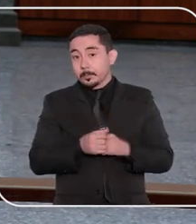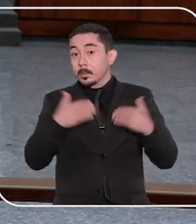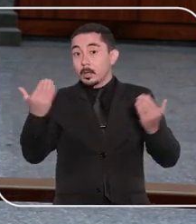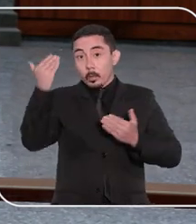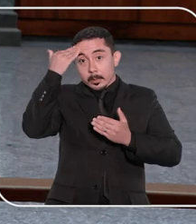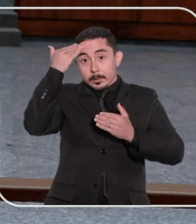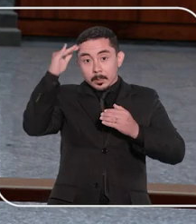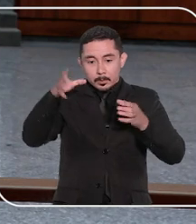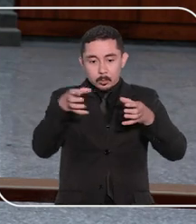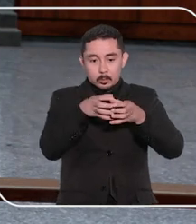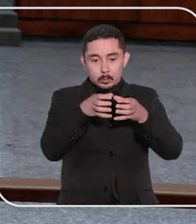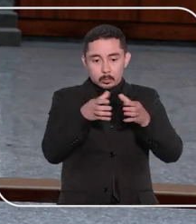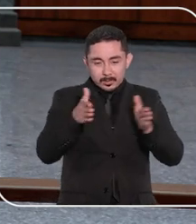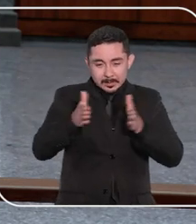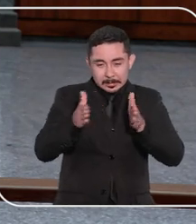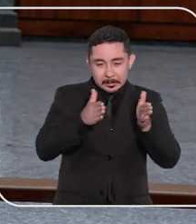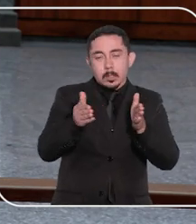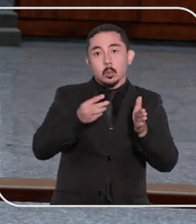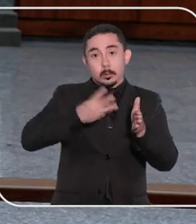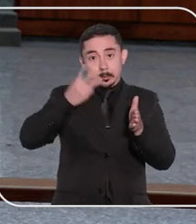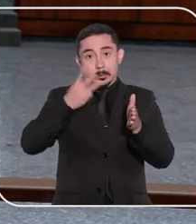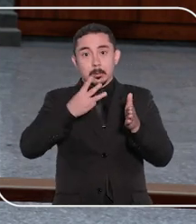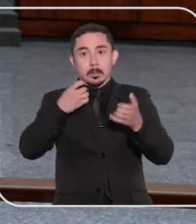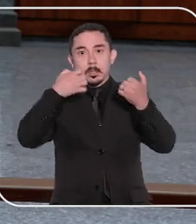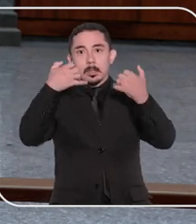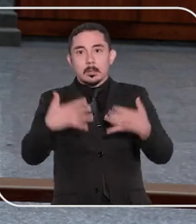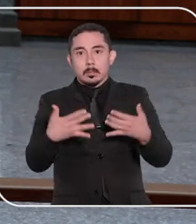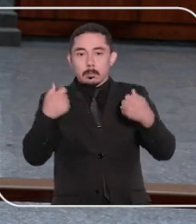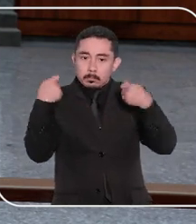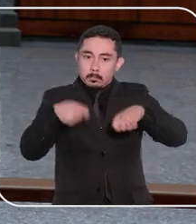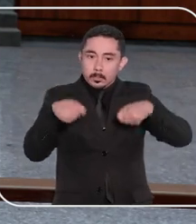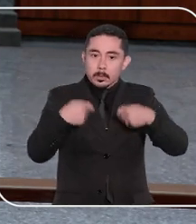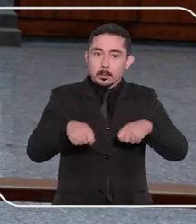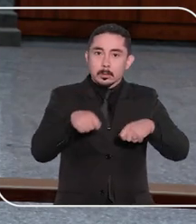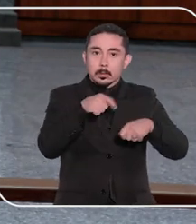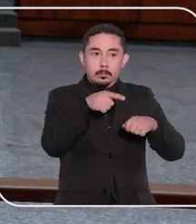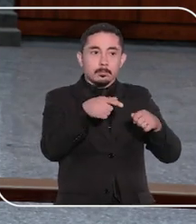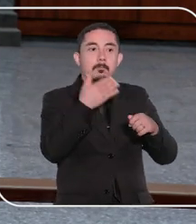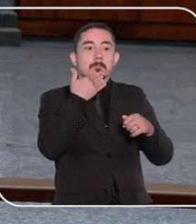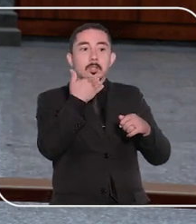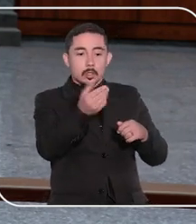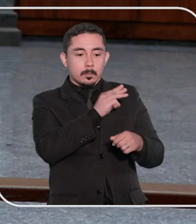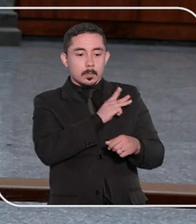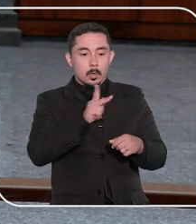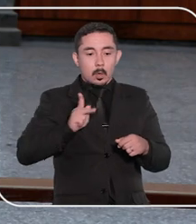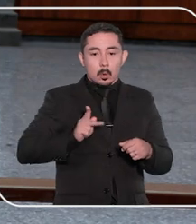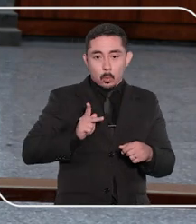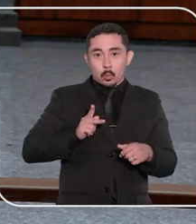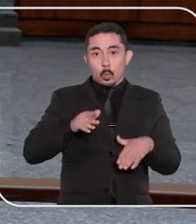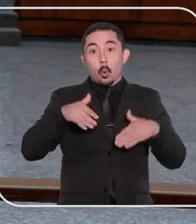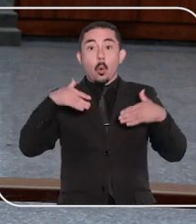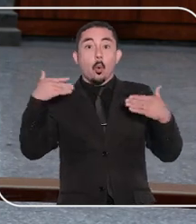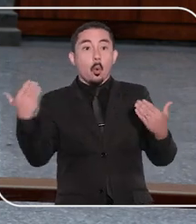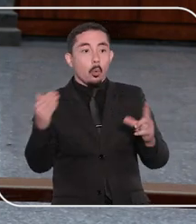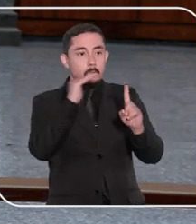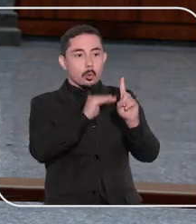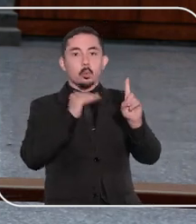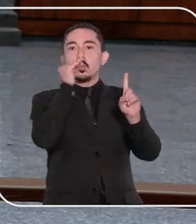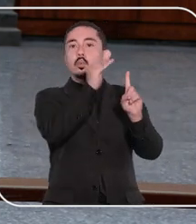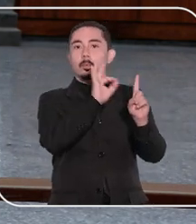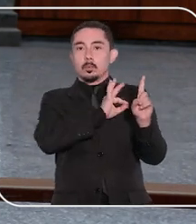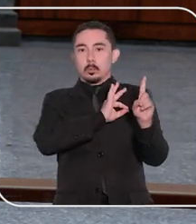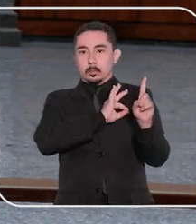reforçou o entendimento da terceira sessão do STJ, que afirma ser necessário requerimento do Ministério Público ou da